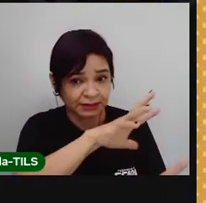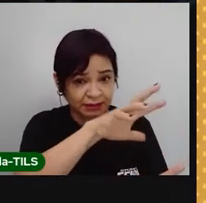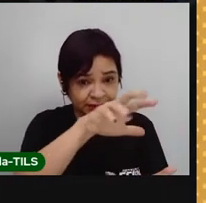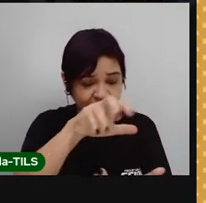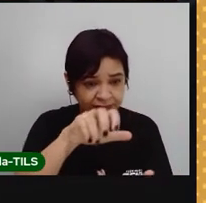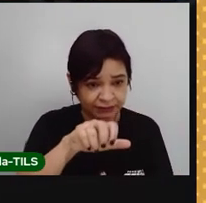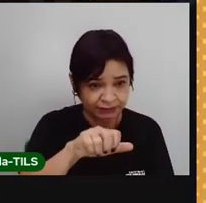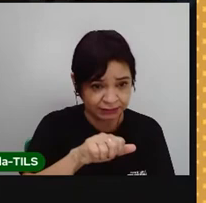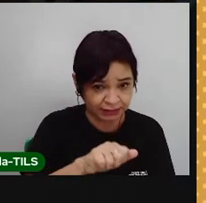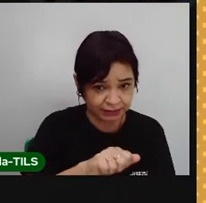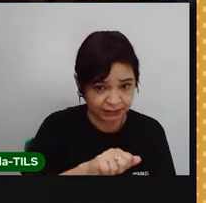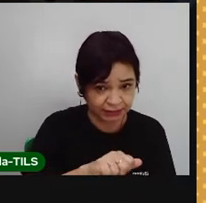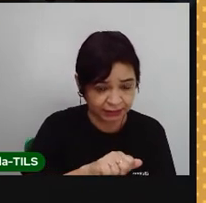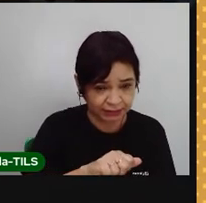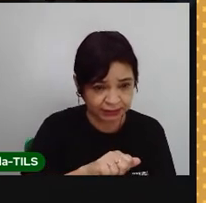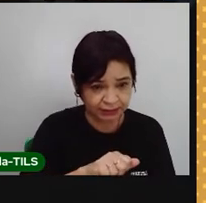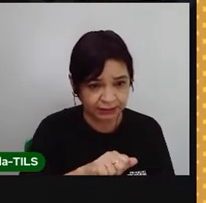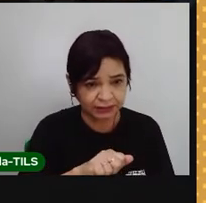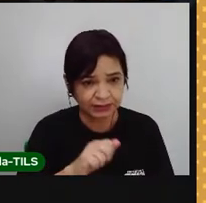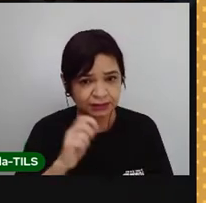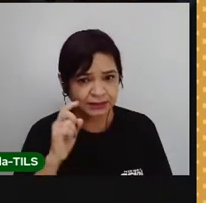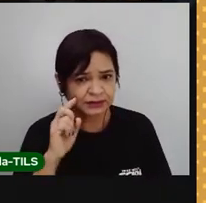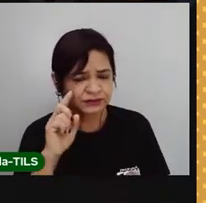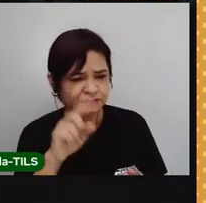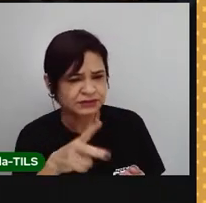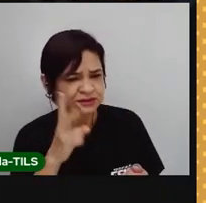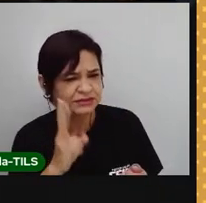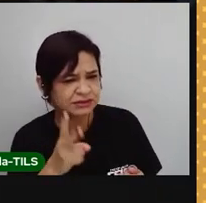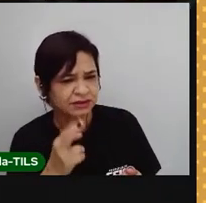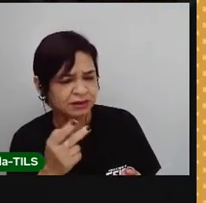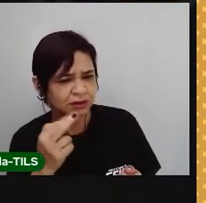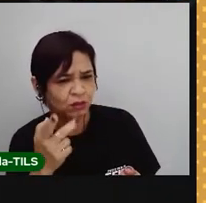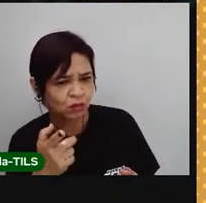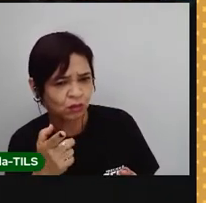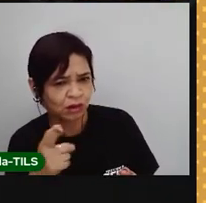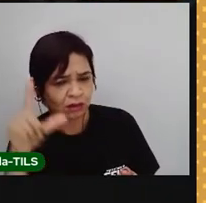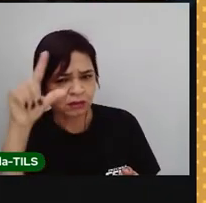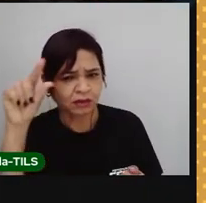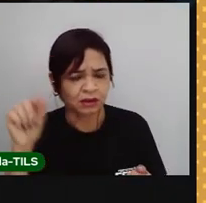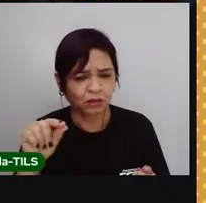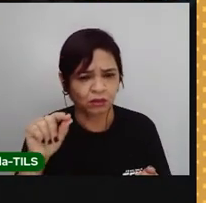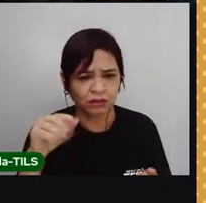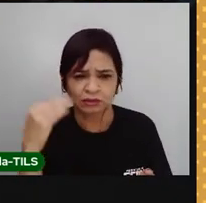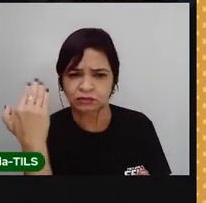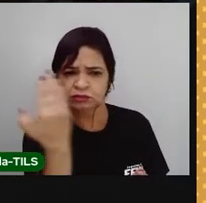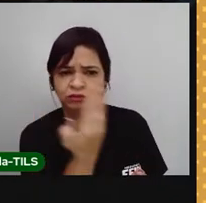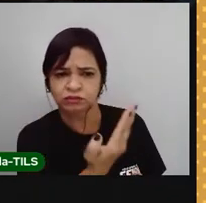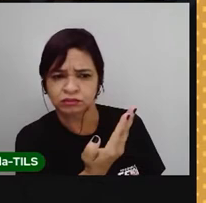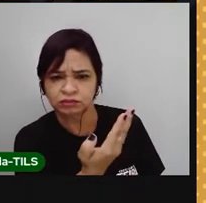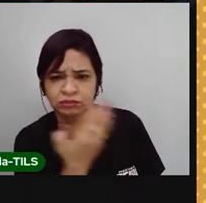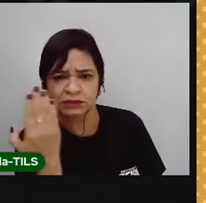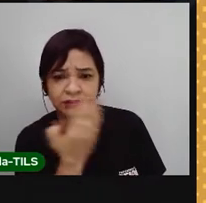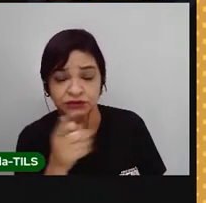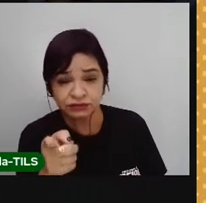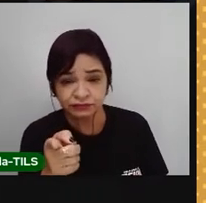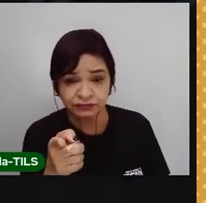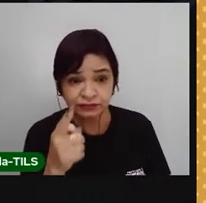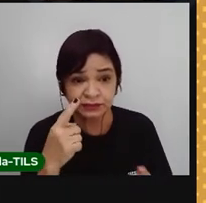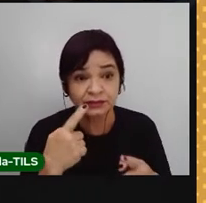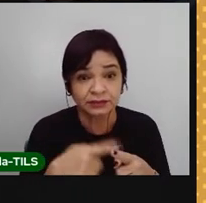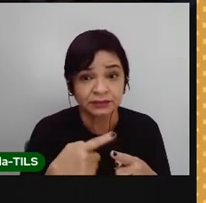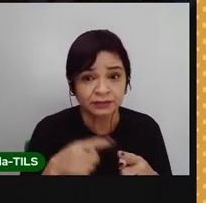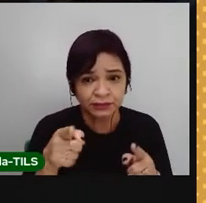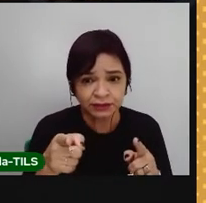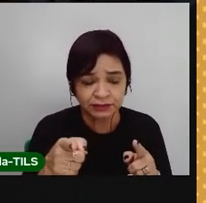gente só consegue ver sempre o mesmo lado da lua. A gente nunca consegue ver a outra face. Por que isso acontece? Porque o